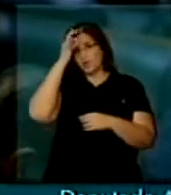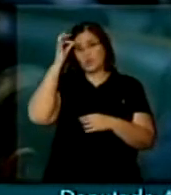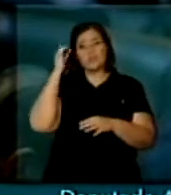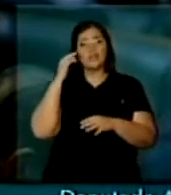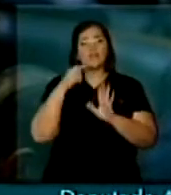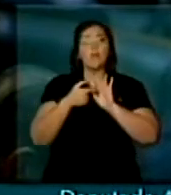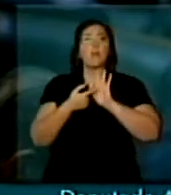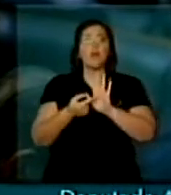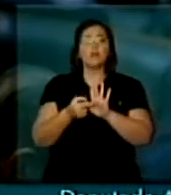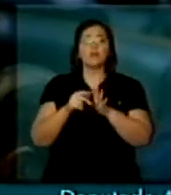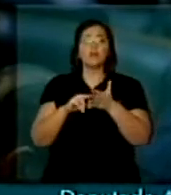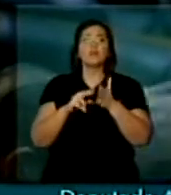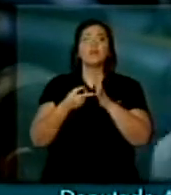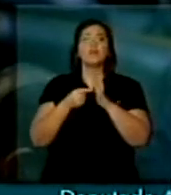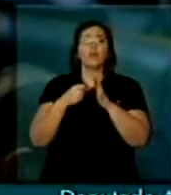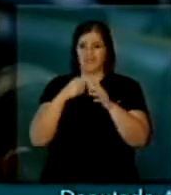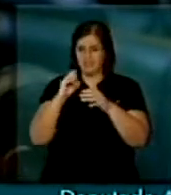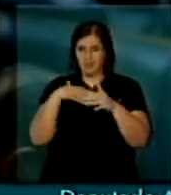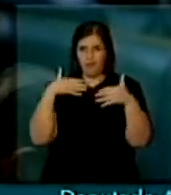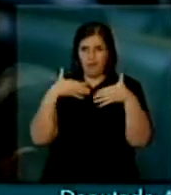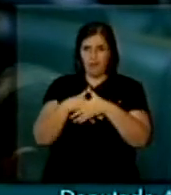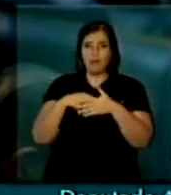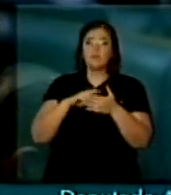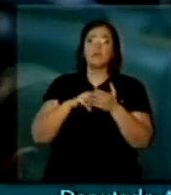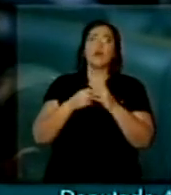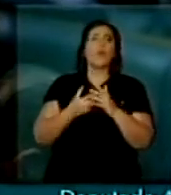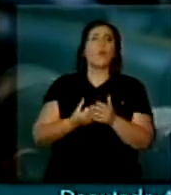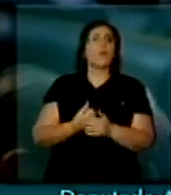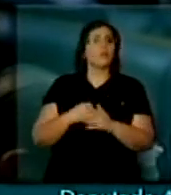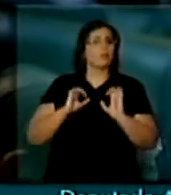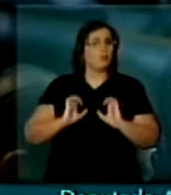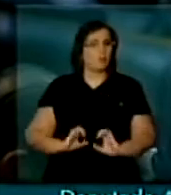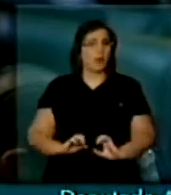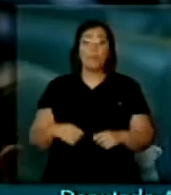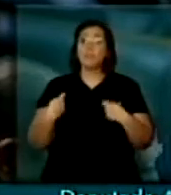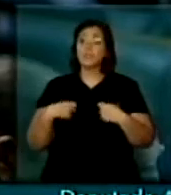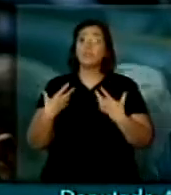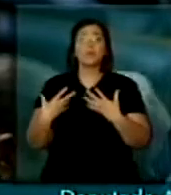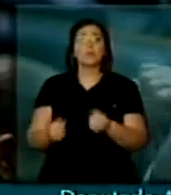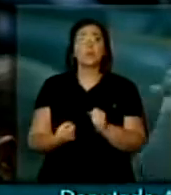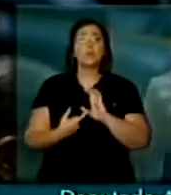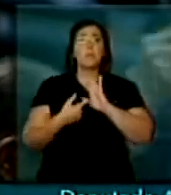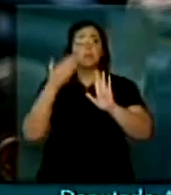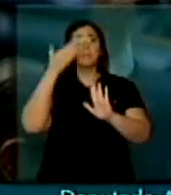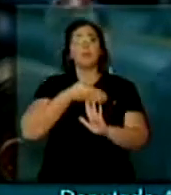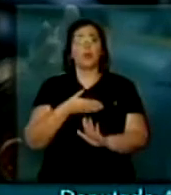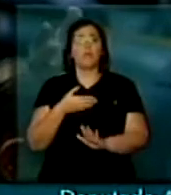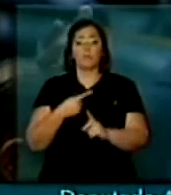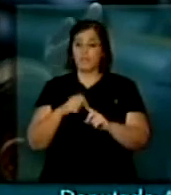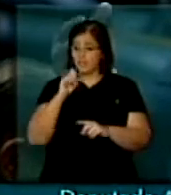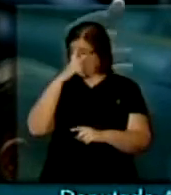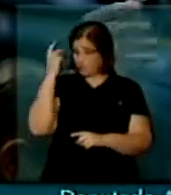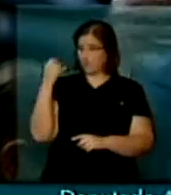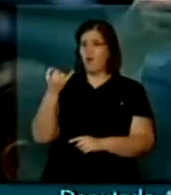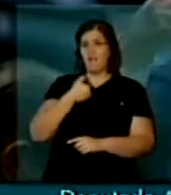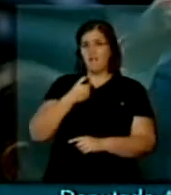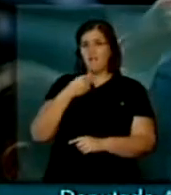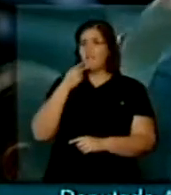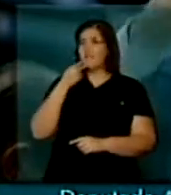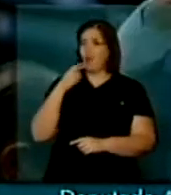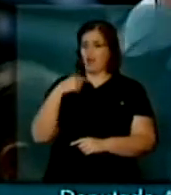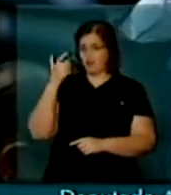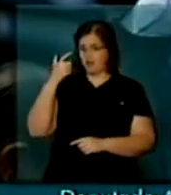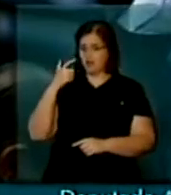sim covardia moral. Tem que assumir o rótulo. Quem o julga que acima de